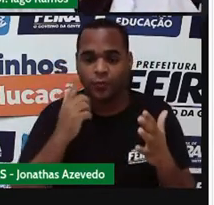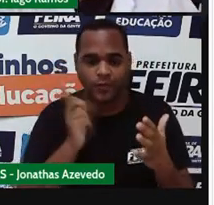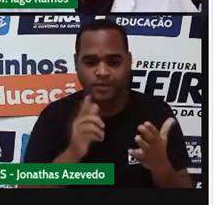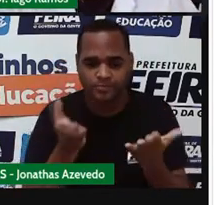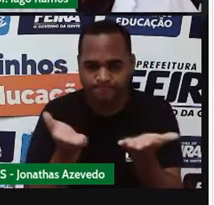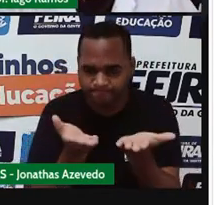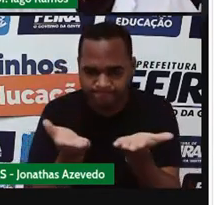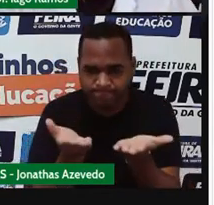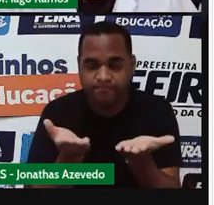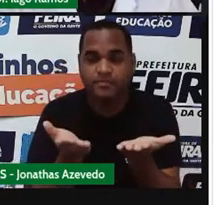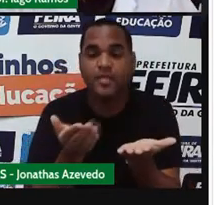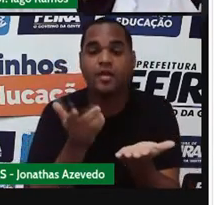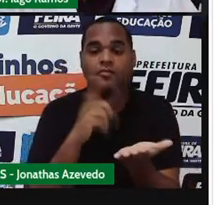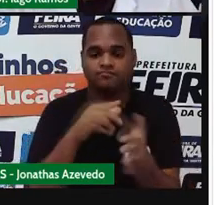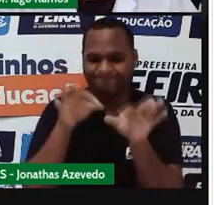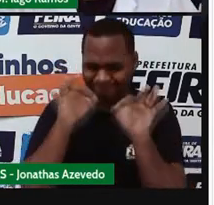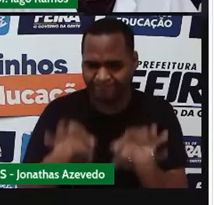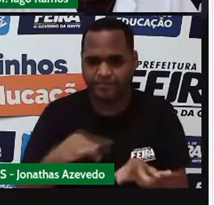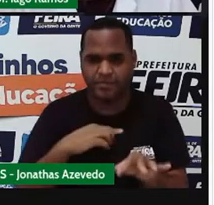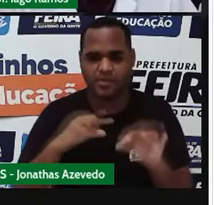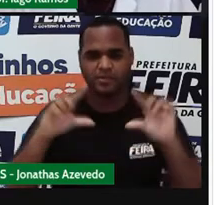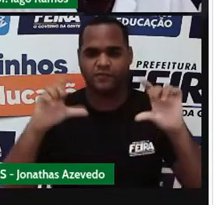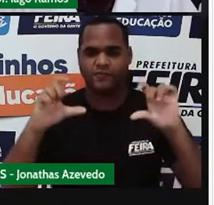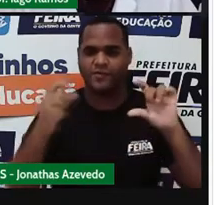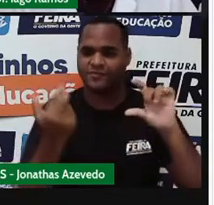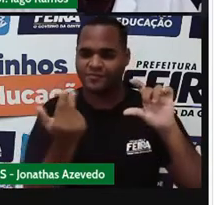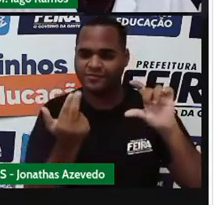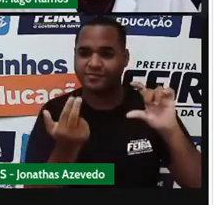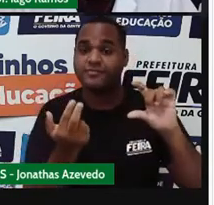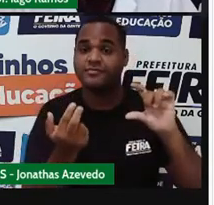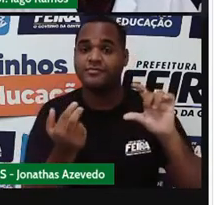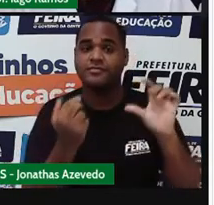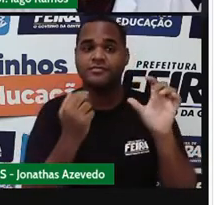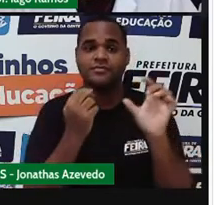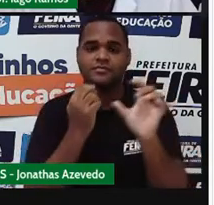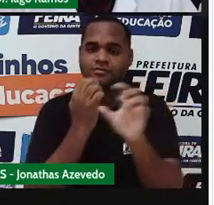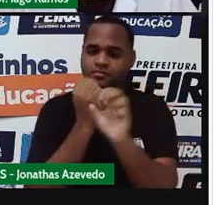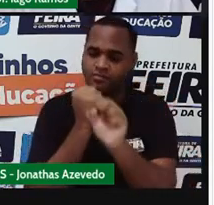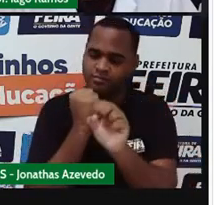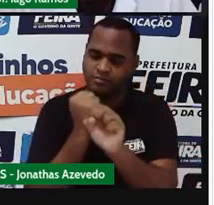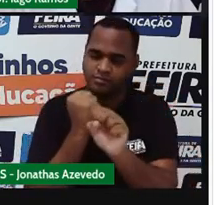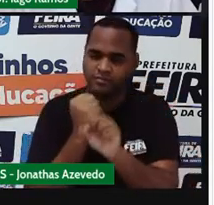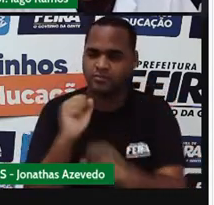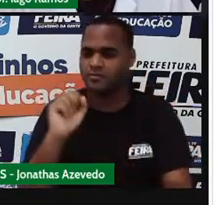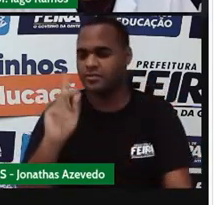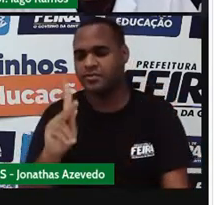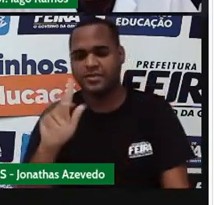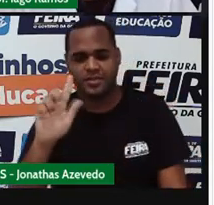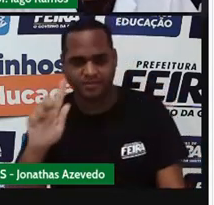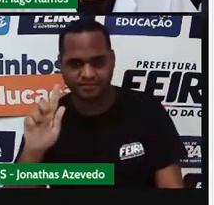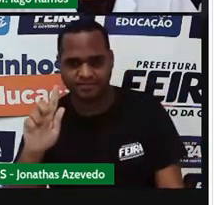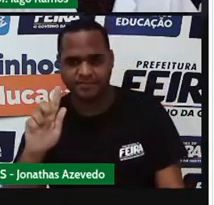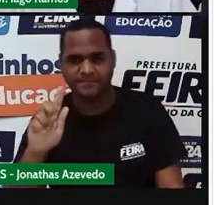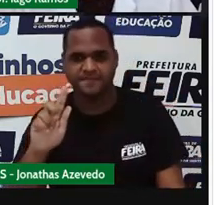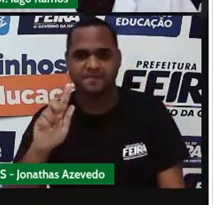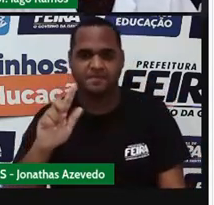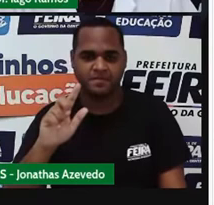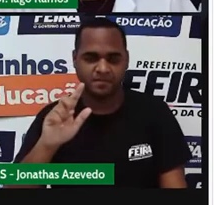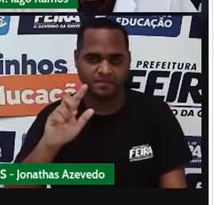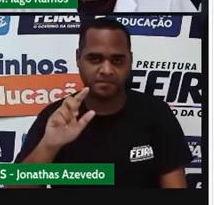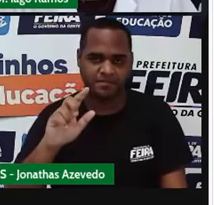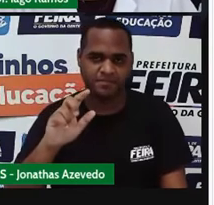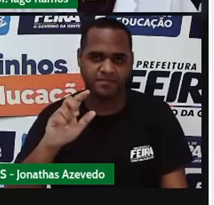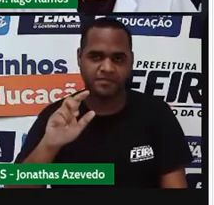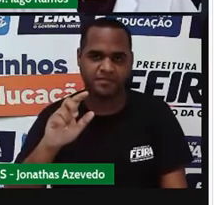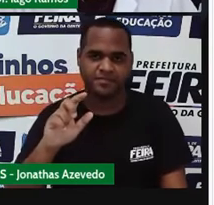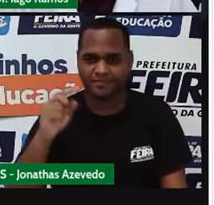certinho como tá ali na imagem, o total de quilogramas aqui, ó, o total de quilogramas